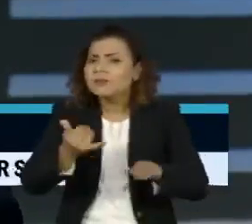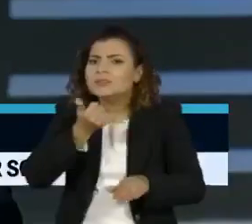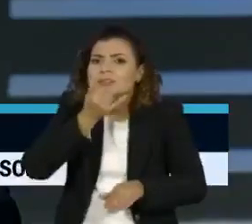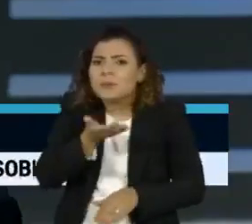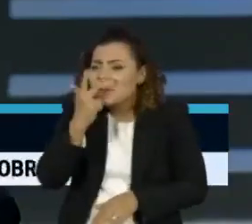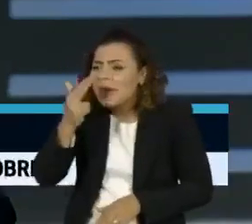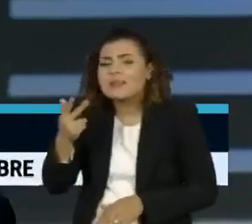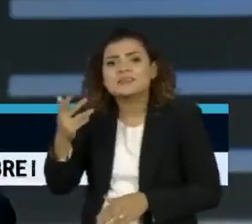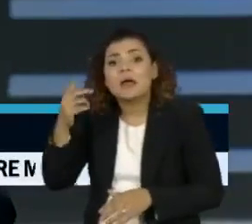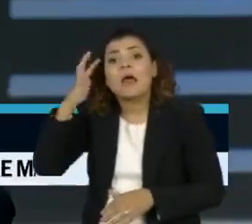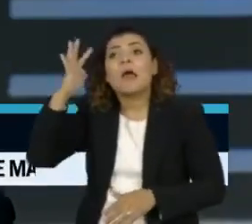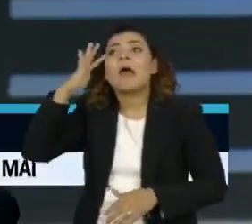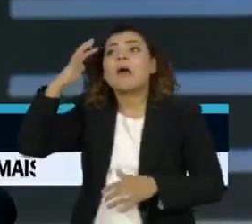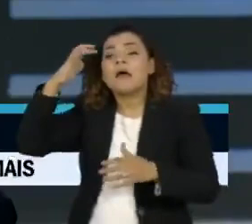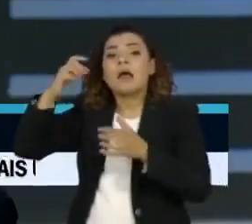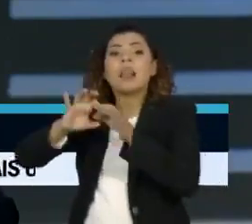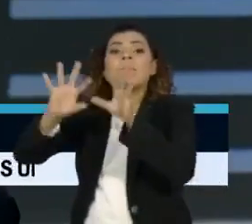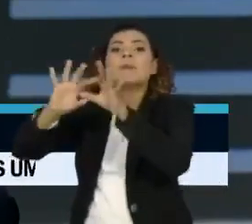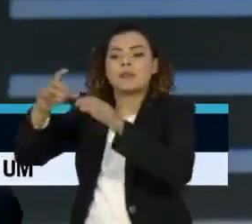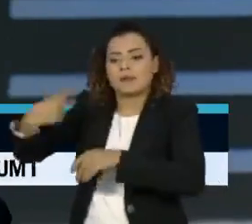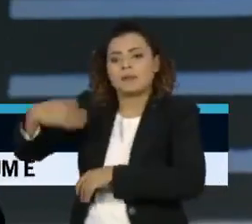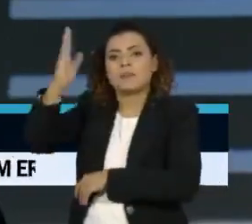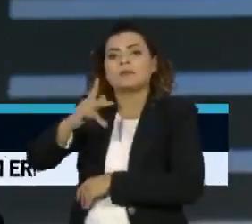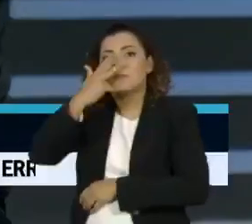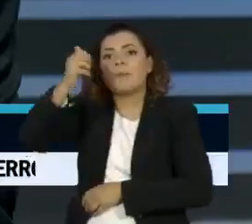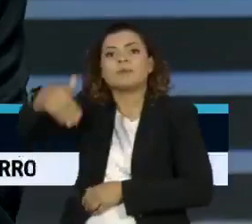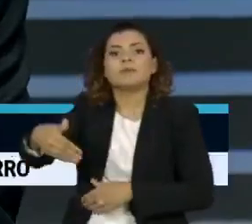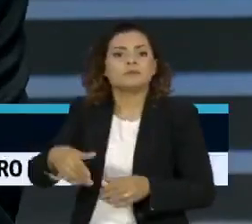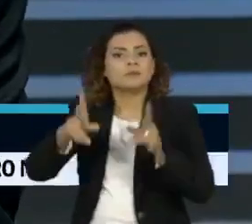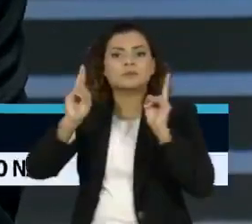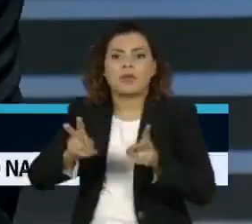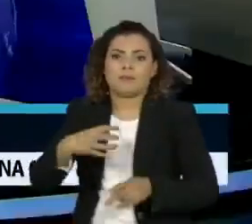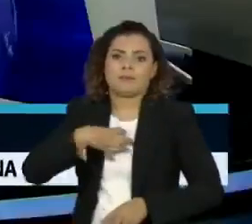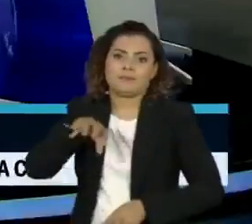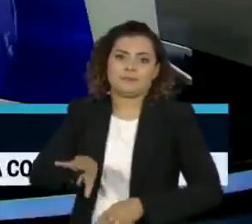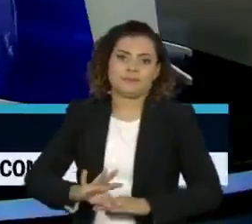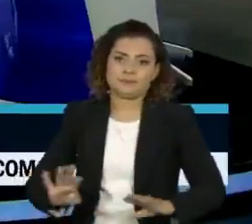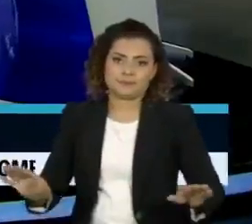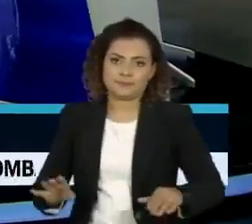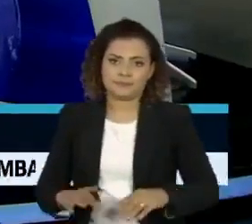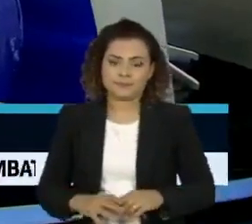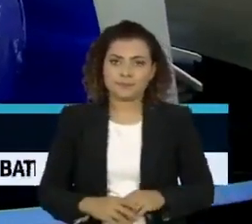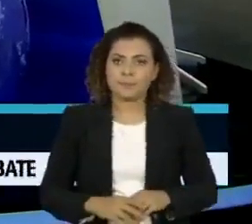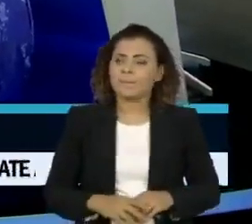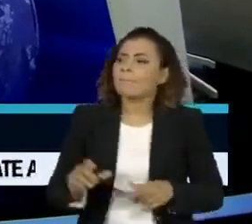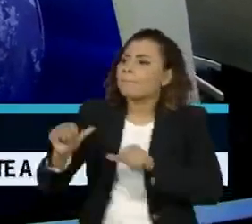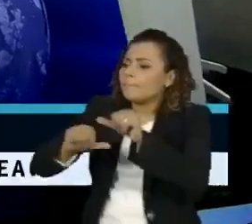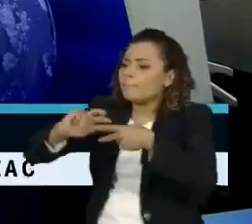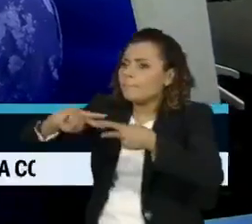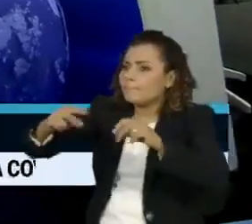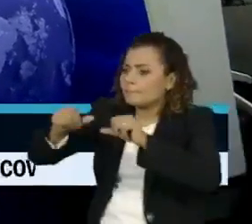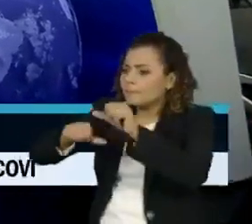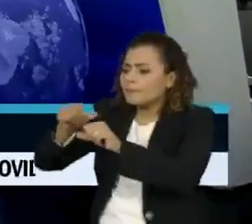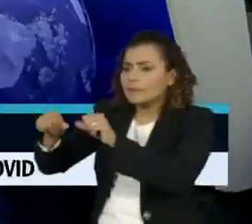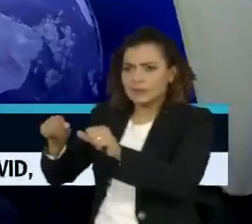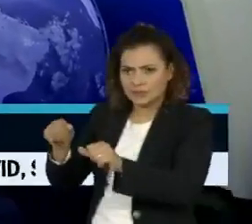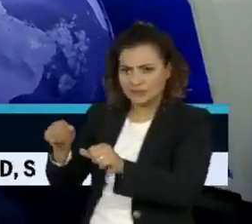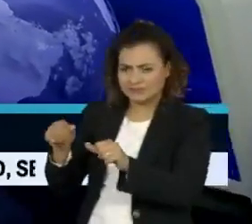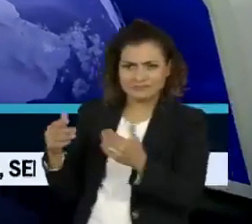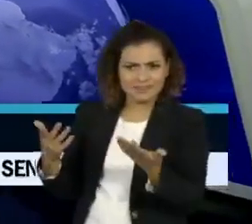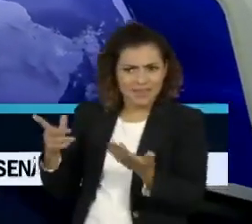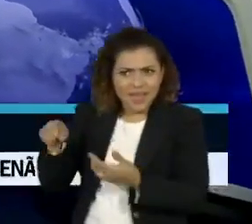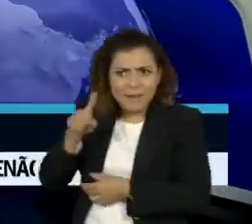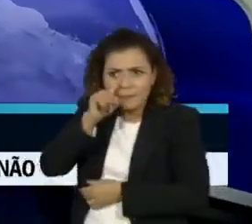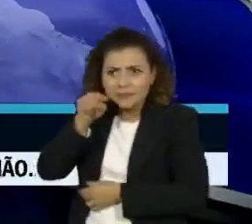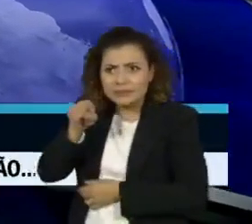que, às vezes, o pensamento liberal no Brasil ainda é um lixo. Doutor Saldiva, sobre as mutações, o quanto elas ainda são